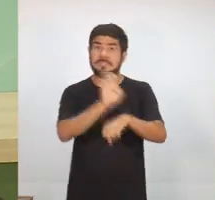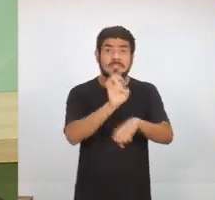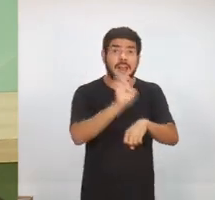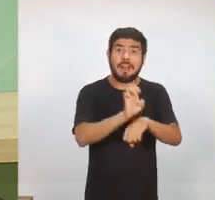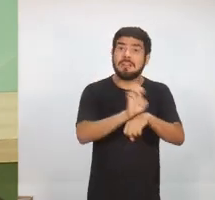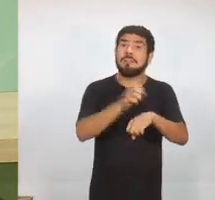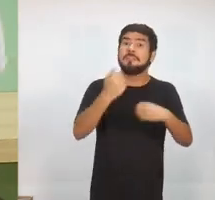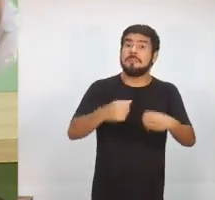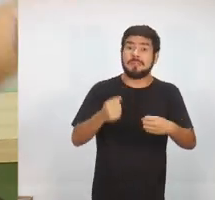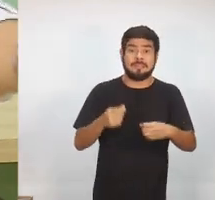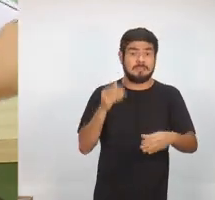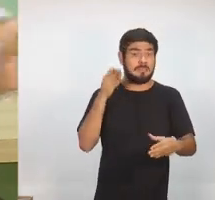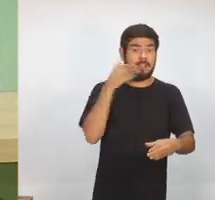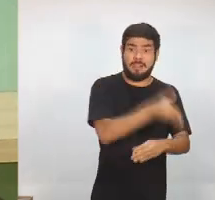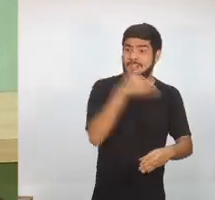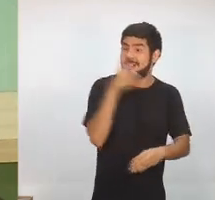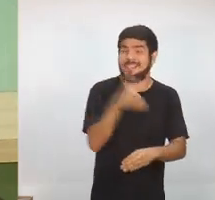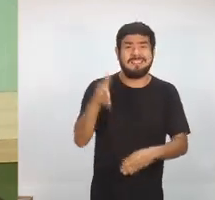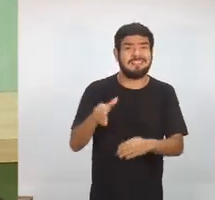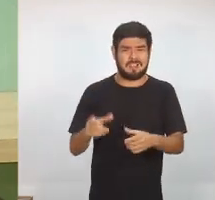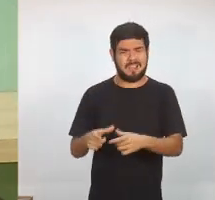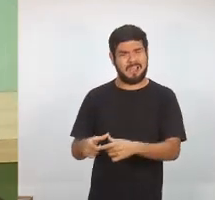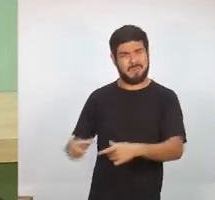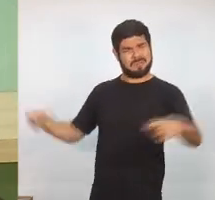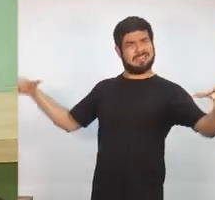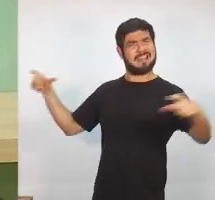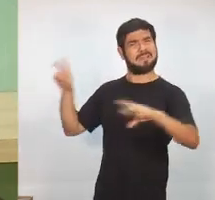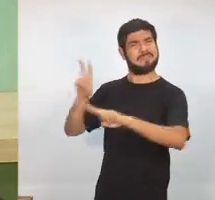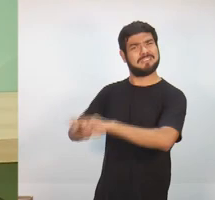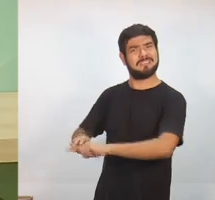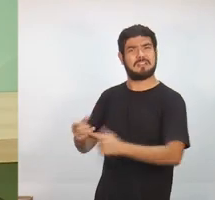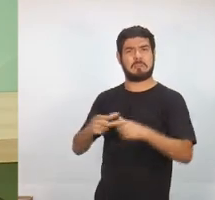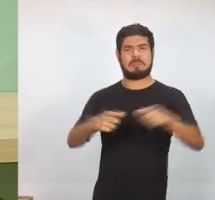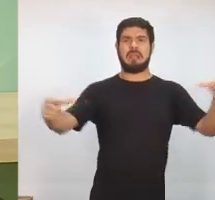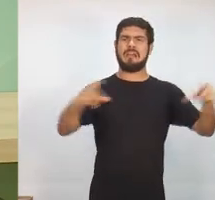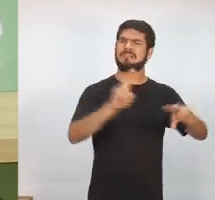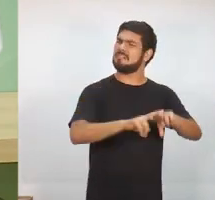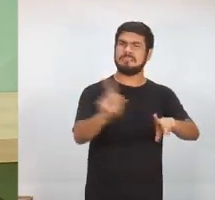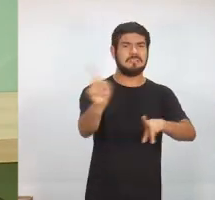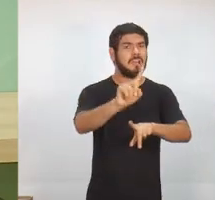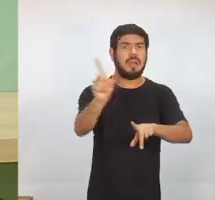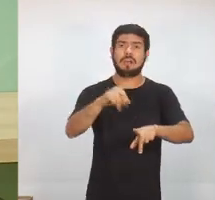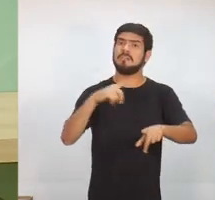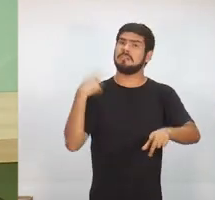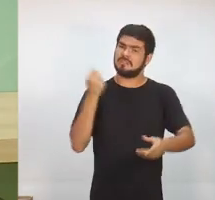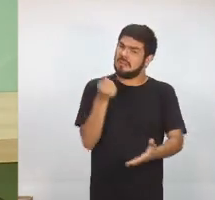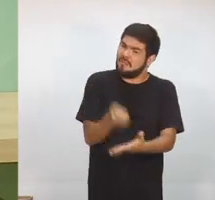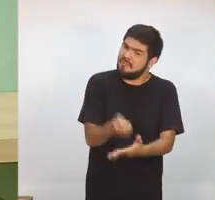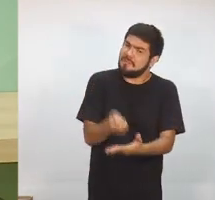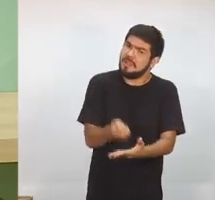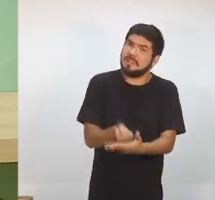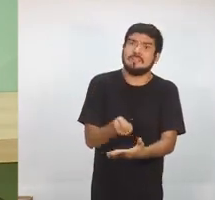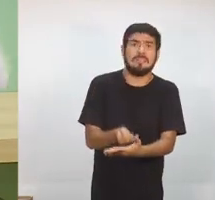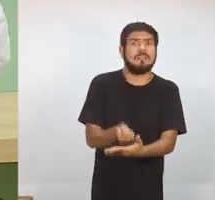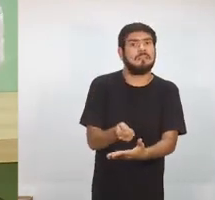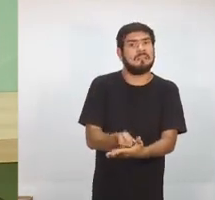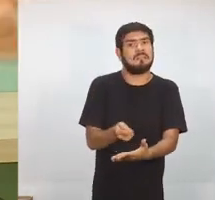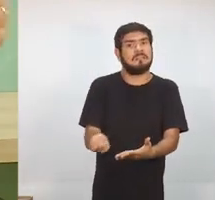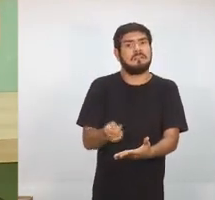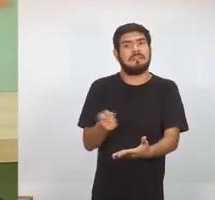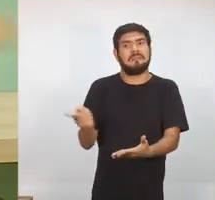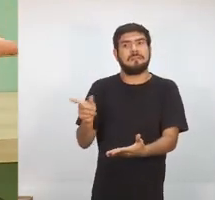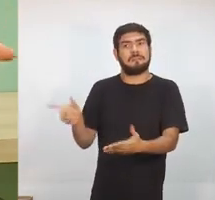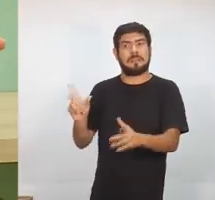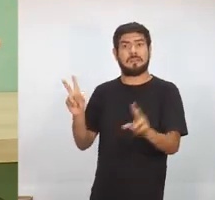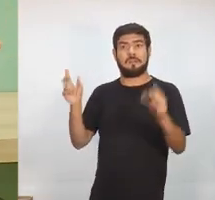é aumentando somente o número de presídios que nós vamos resolver o problema de segurança pública. Nós temos que ter firmeza e autoridade para que o